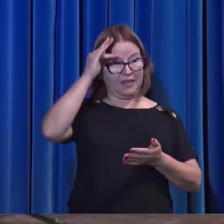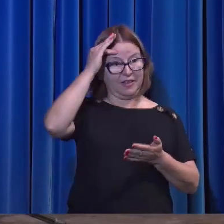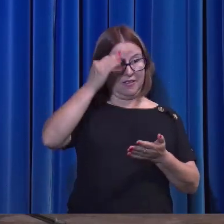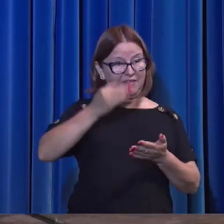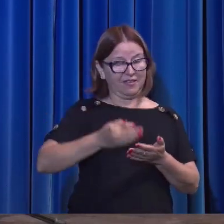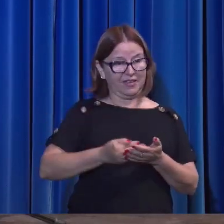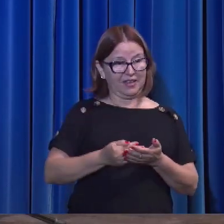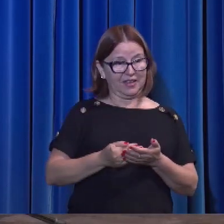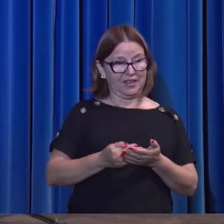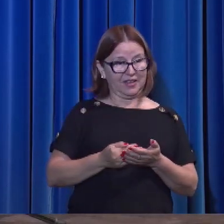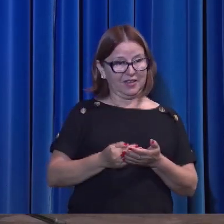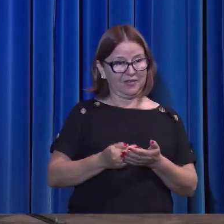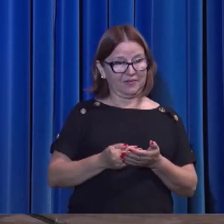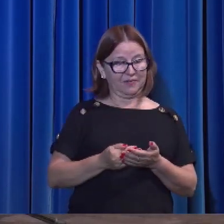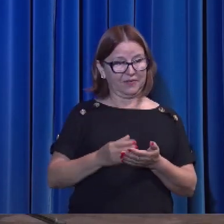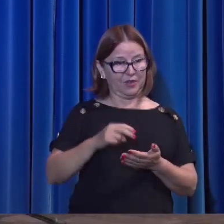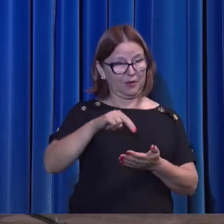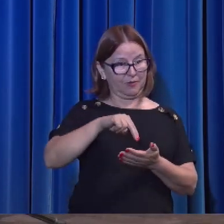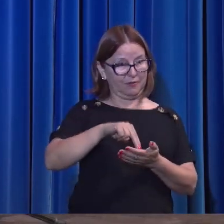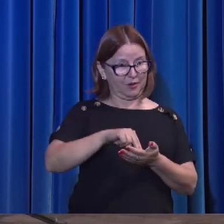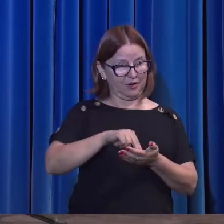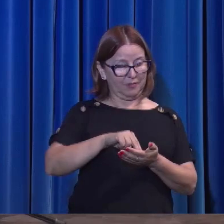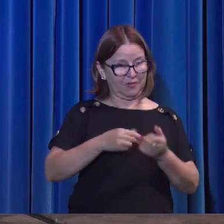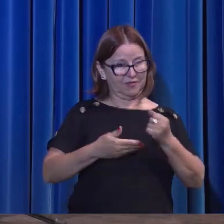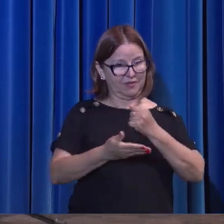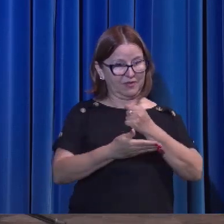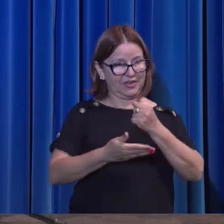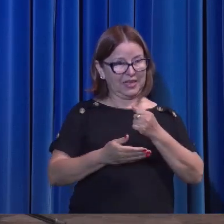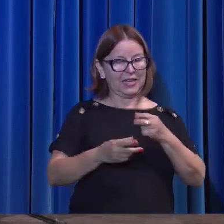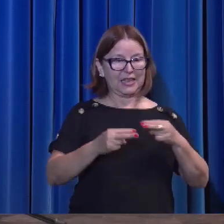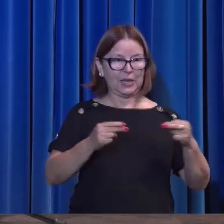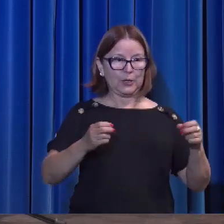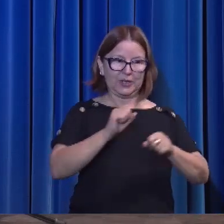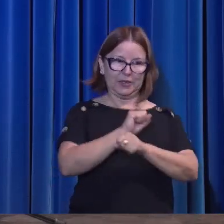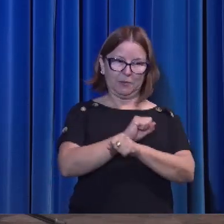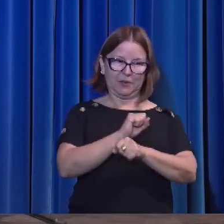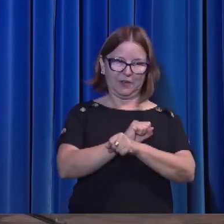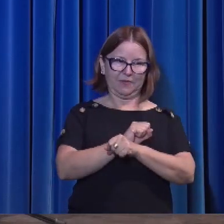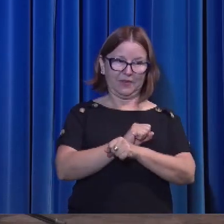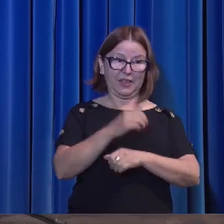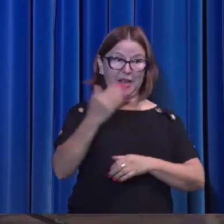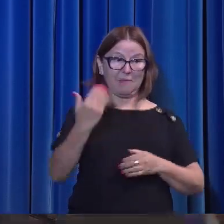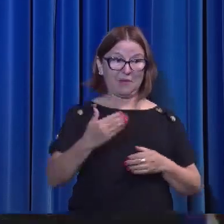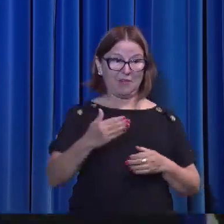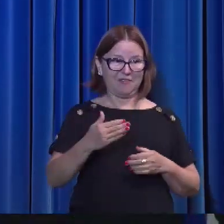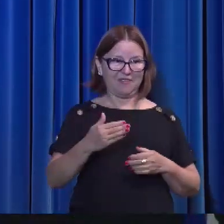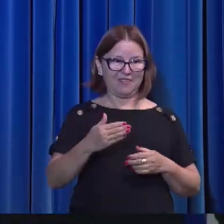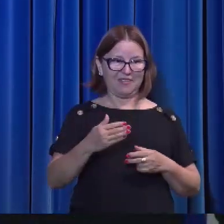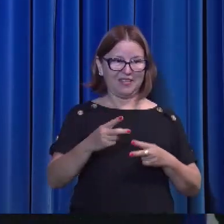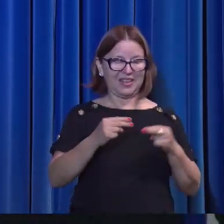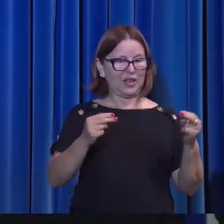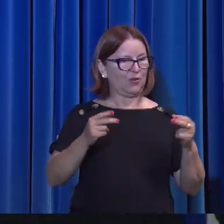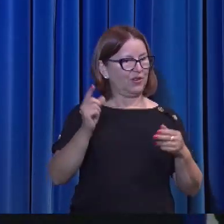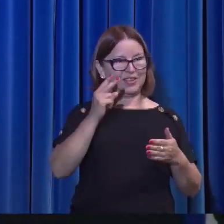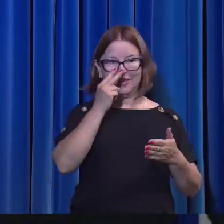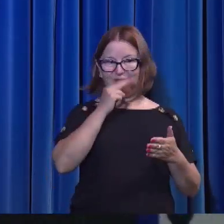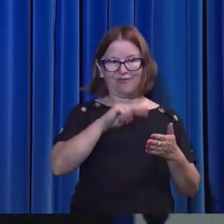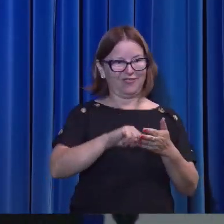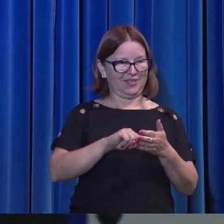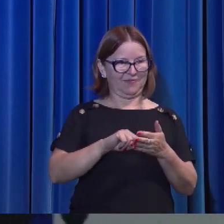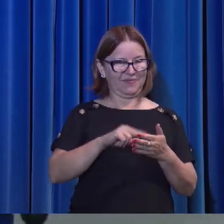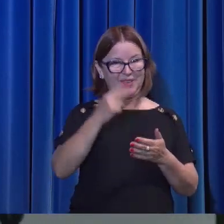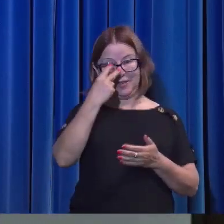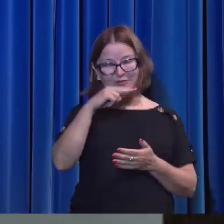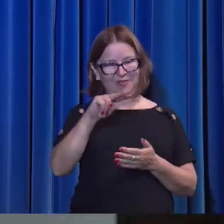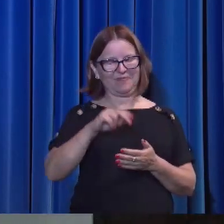Fé é o firme fundamento das coisas que se esperam. E a prova daquilo que não se vê. Então,